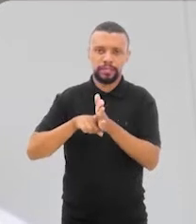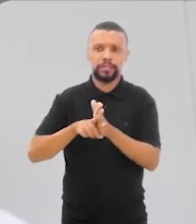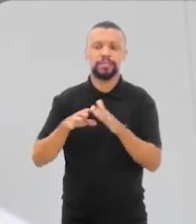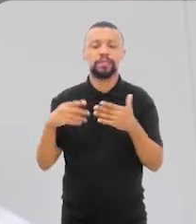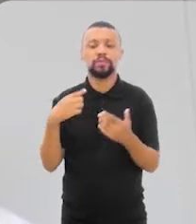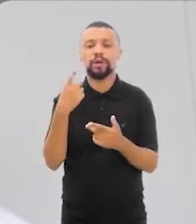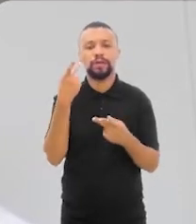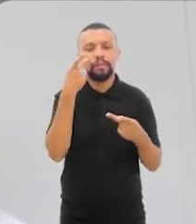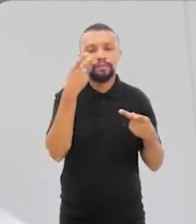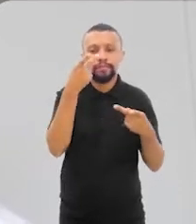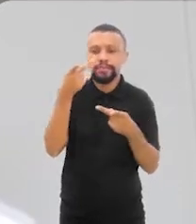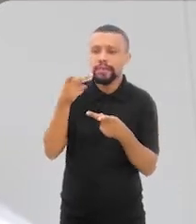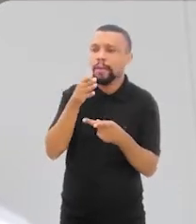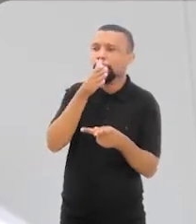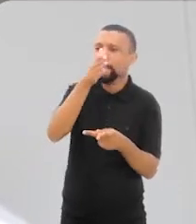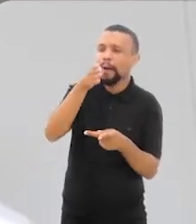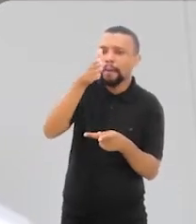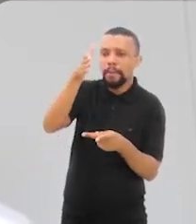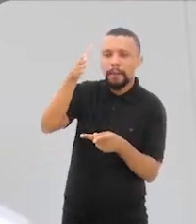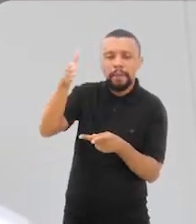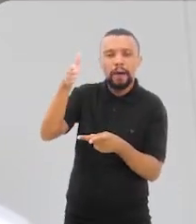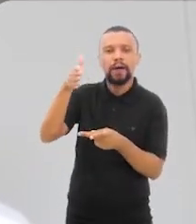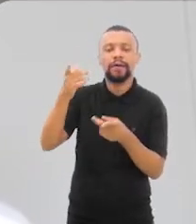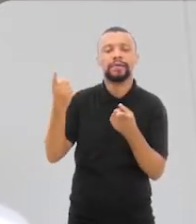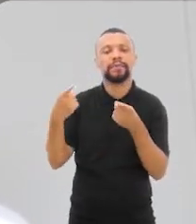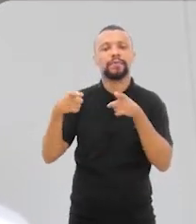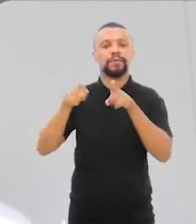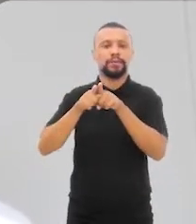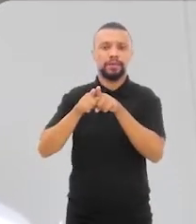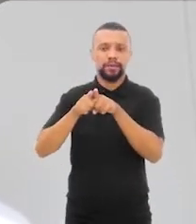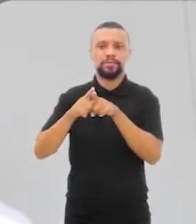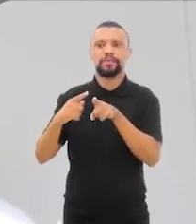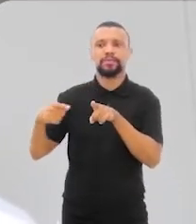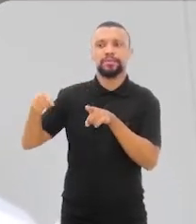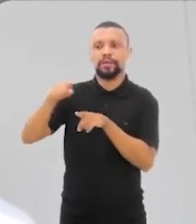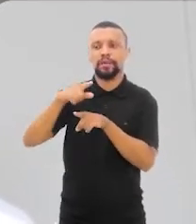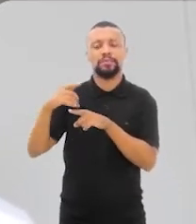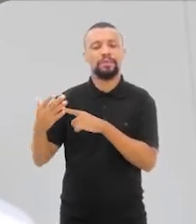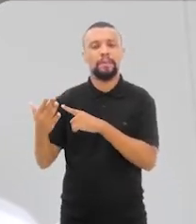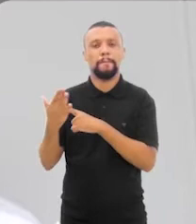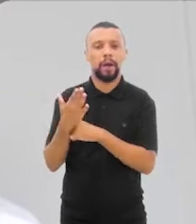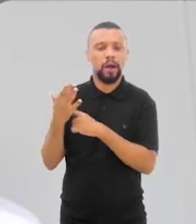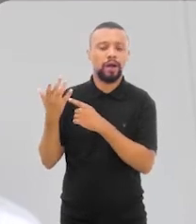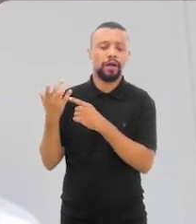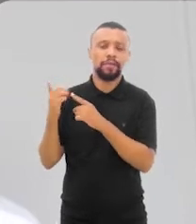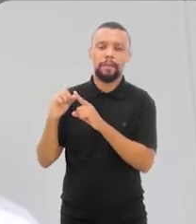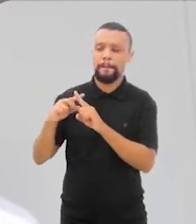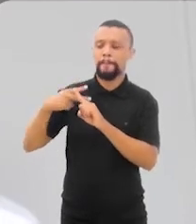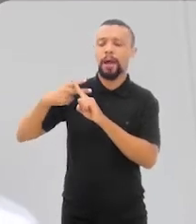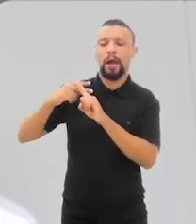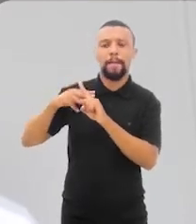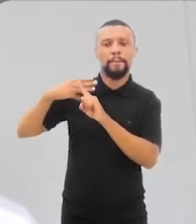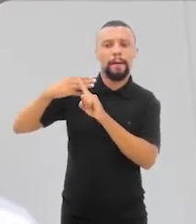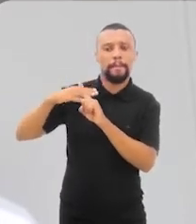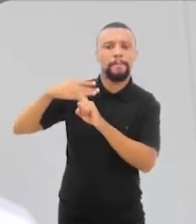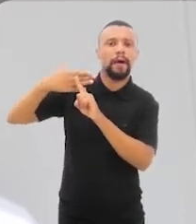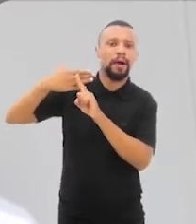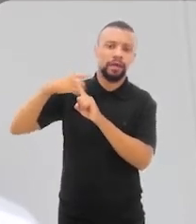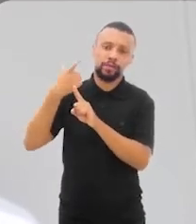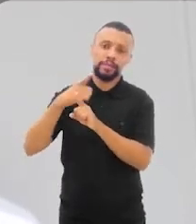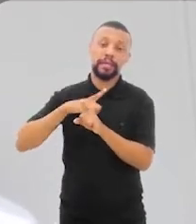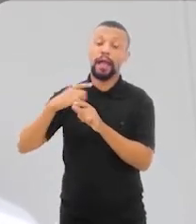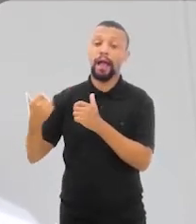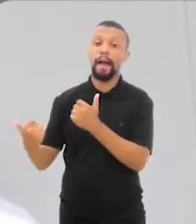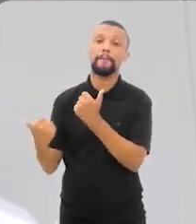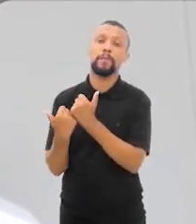nós fomos visitando esses parceiros e eles foram se multiplicando, e a gente tem